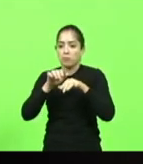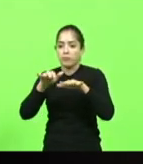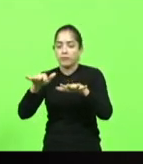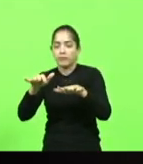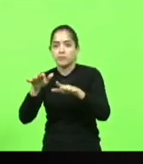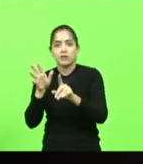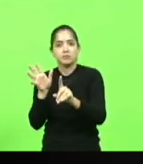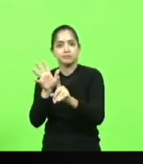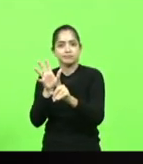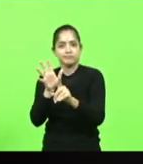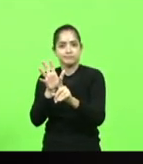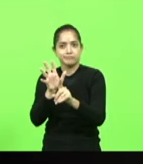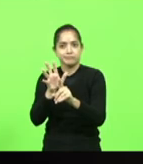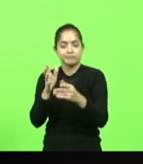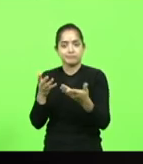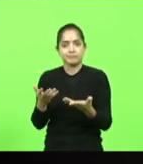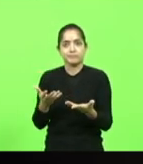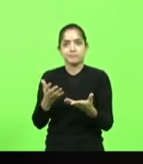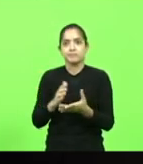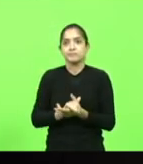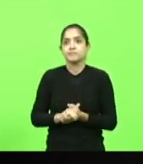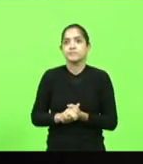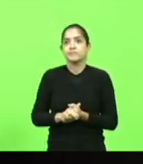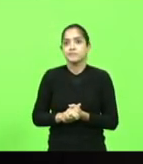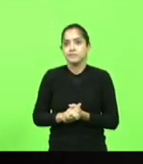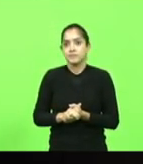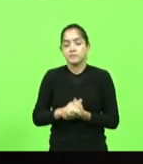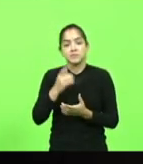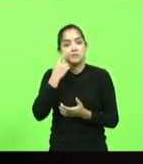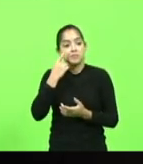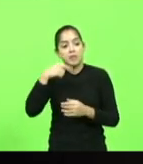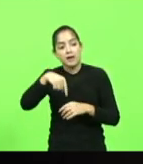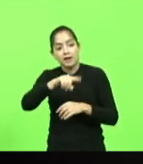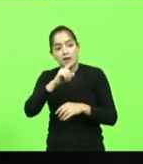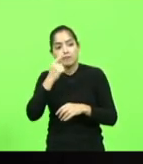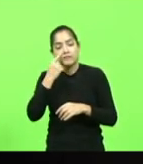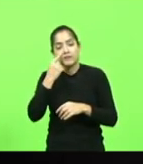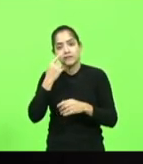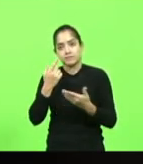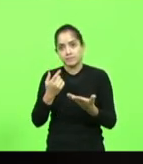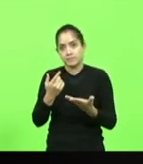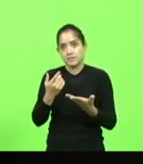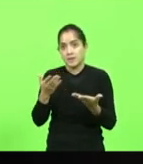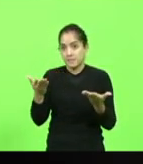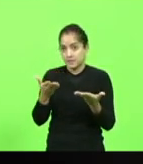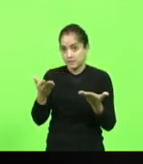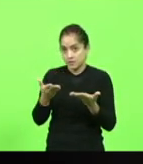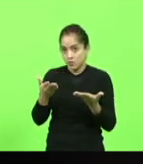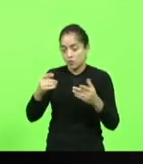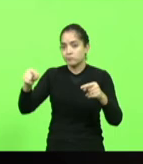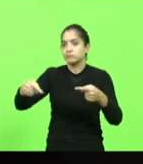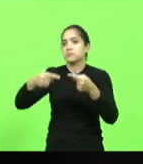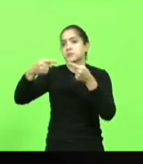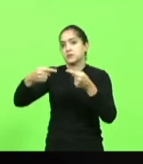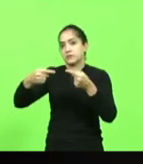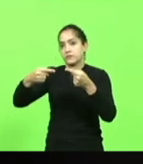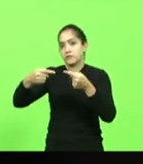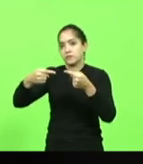afinal de contas não bota um coturno para ir ver o praça mas eu coloco aqui o meu desafio